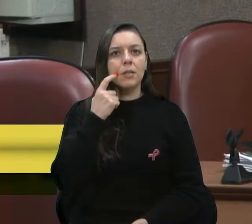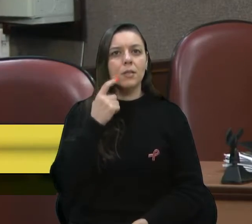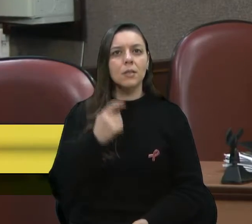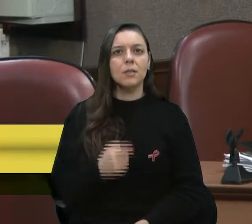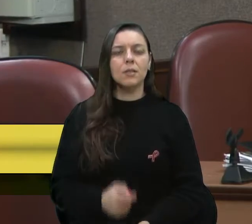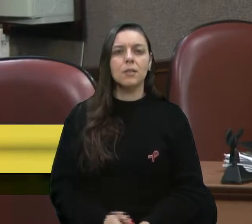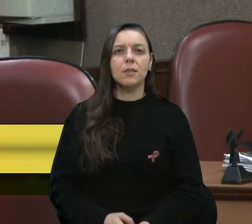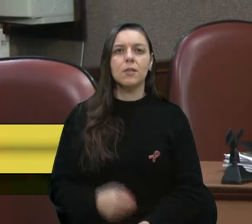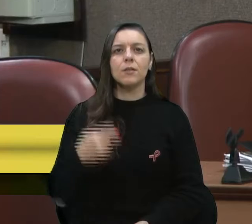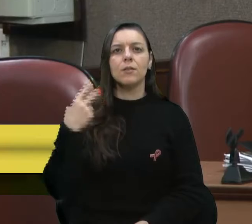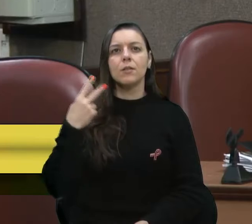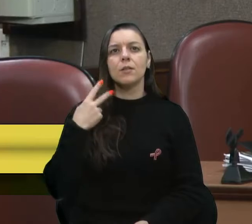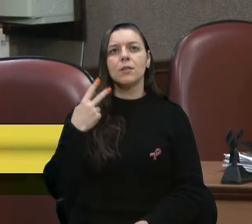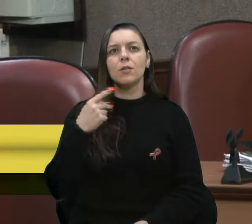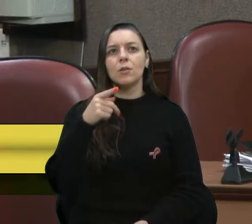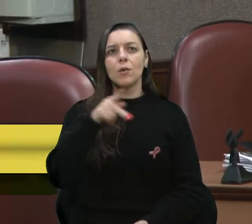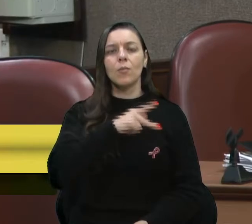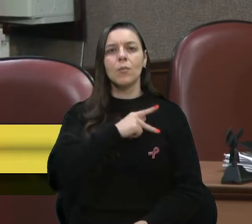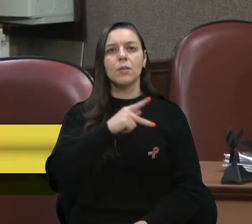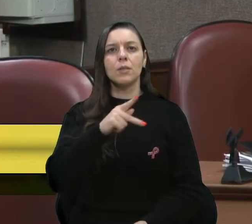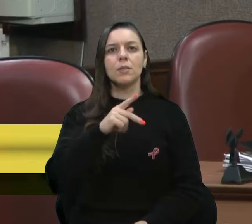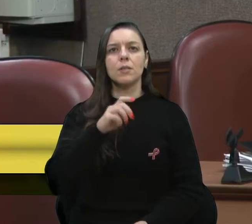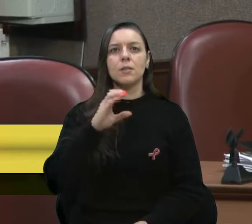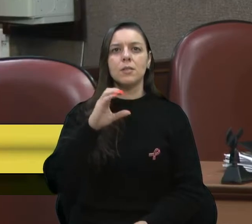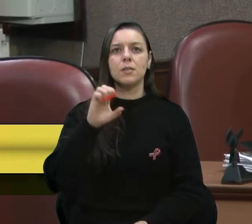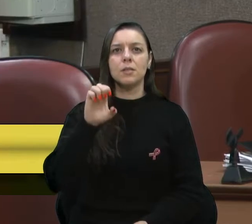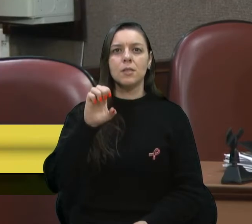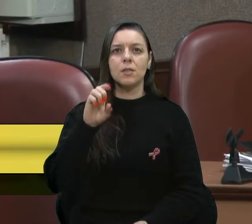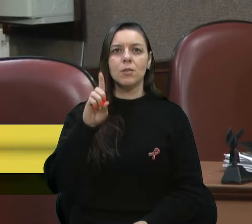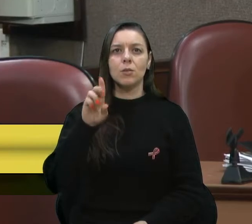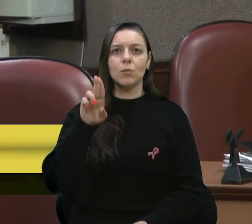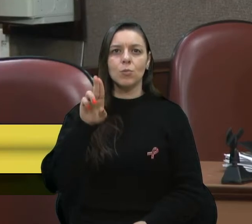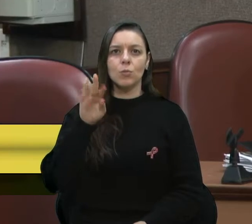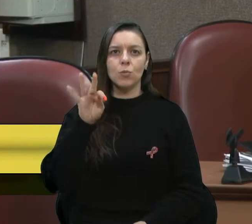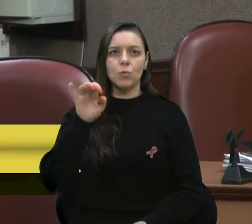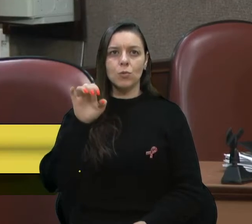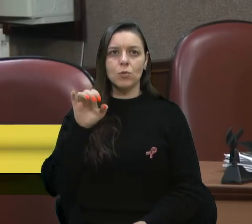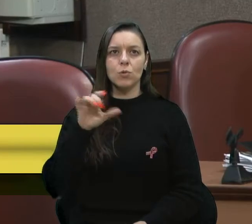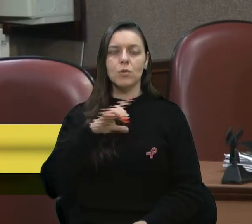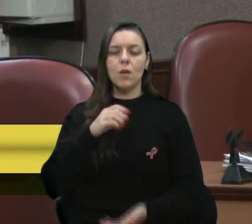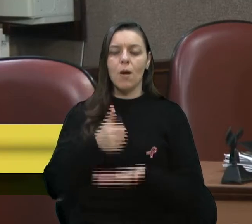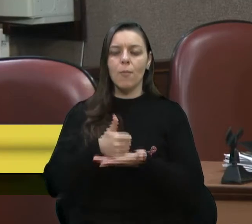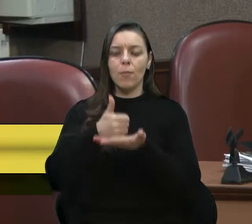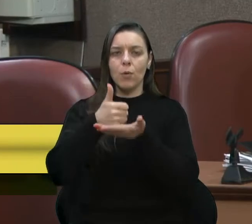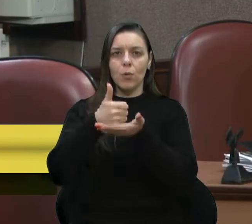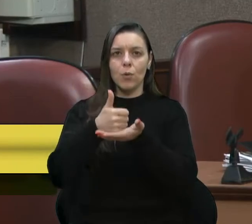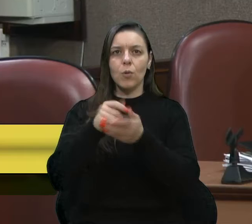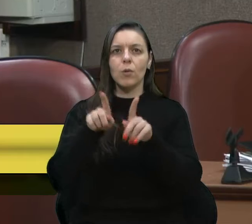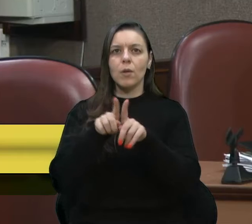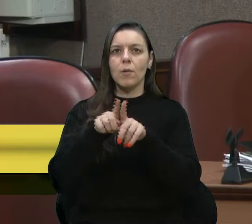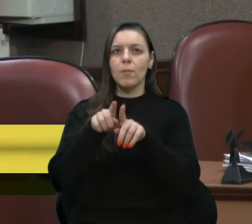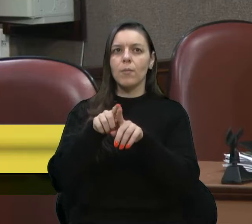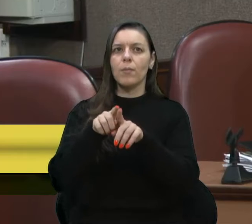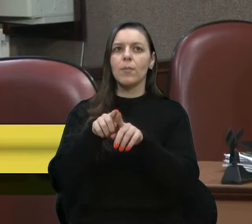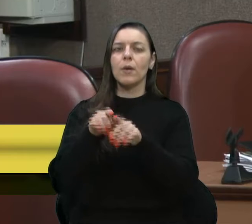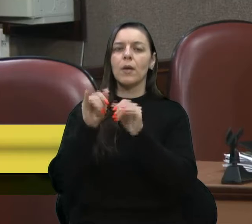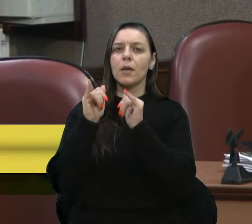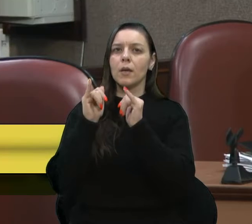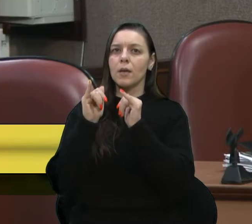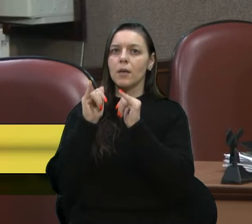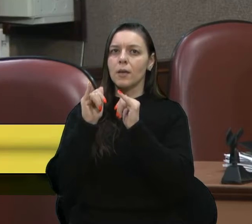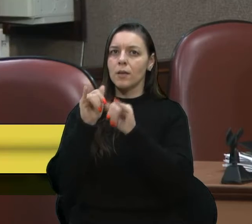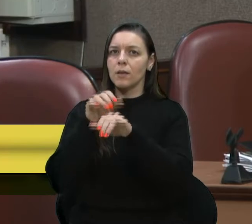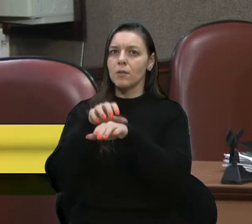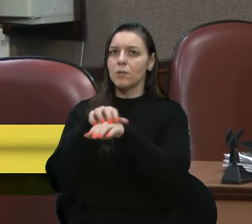presidente da Sedut, sempre foi um apoiador do pessoal do transporte, não